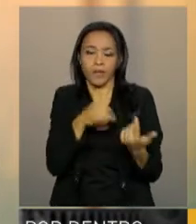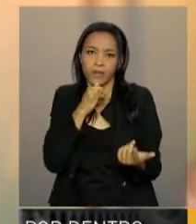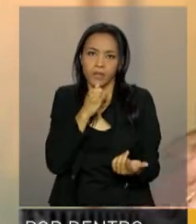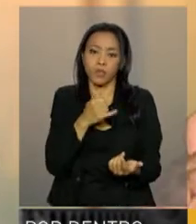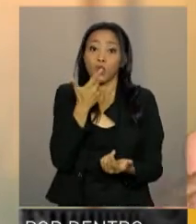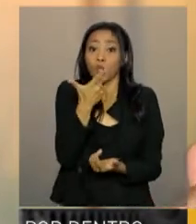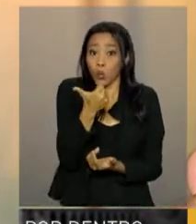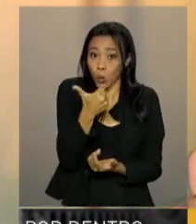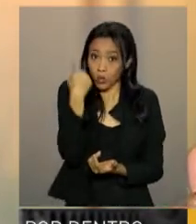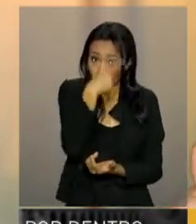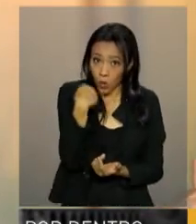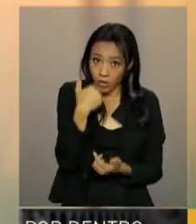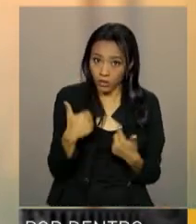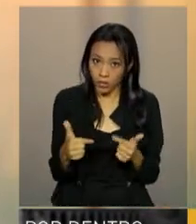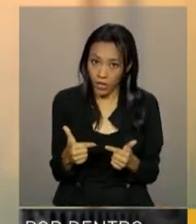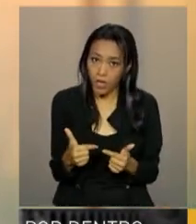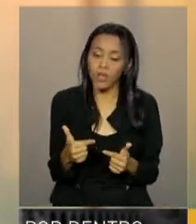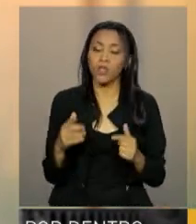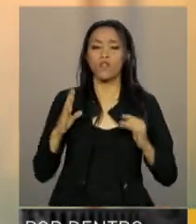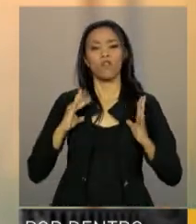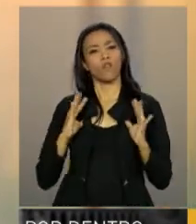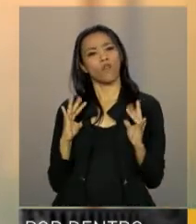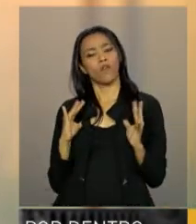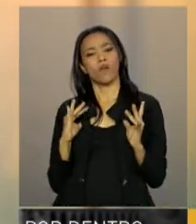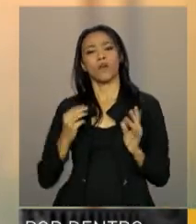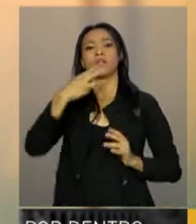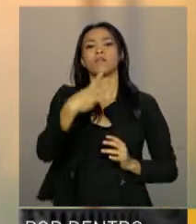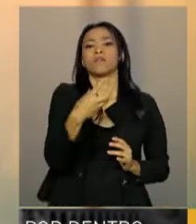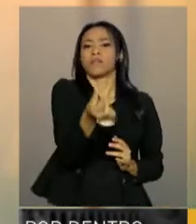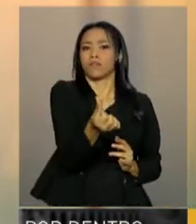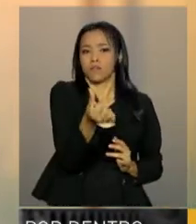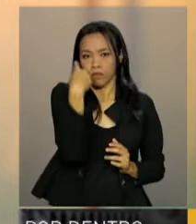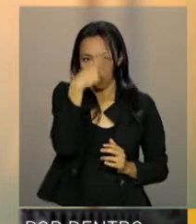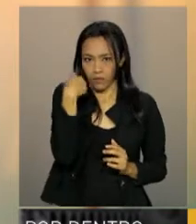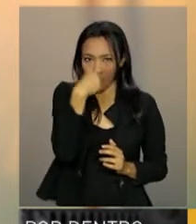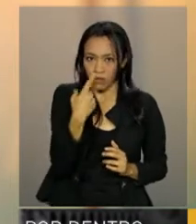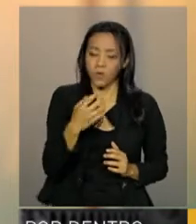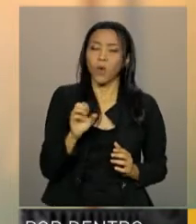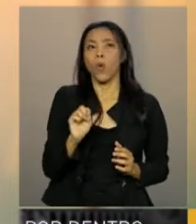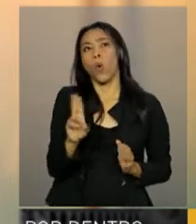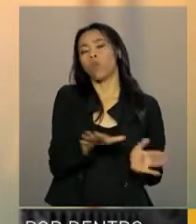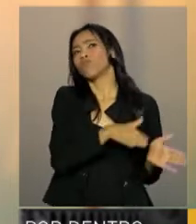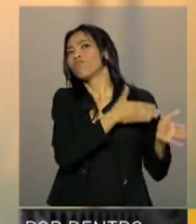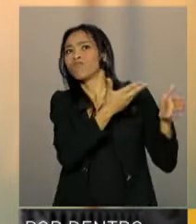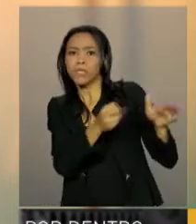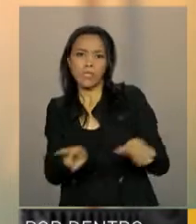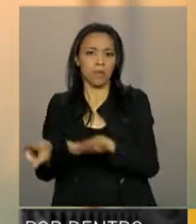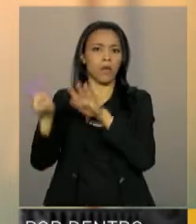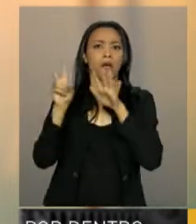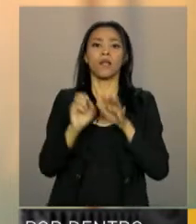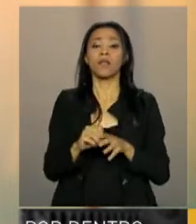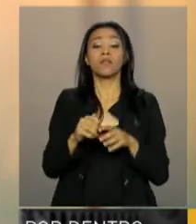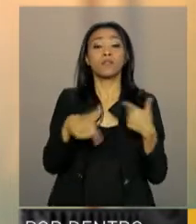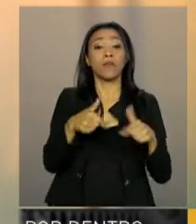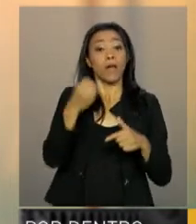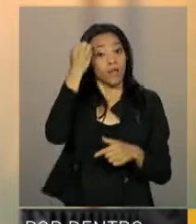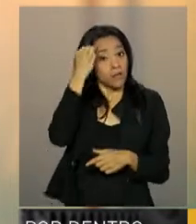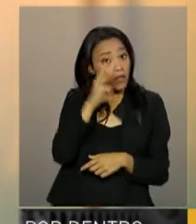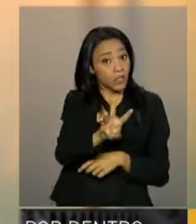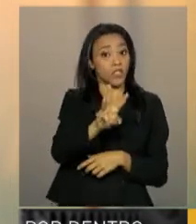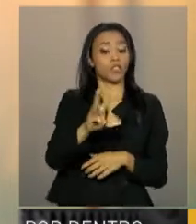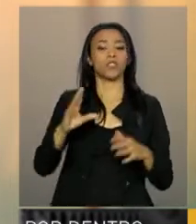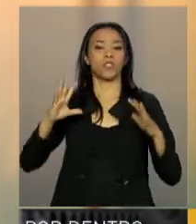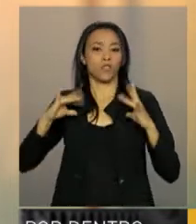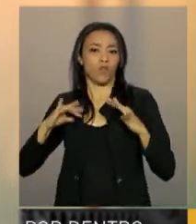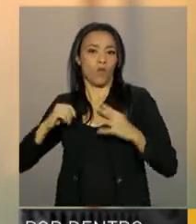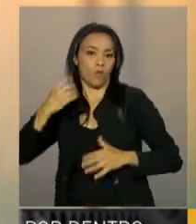12 horas e folgue 36 horas. Ou durante a semana trabalhe 3 dias e